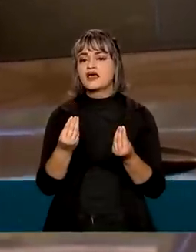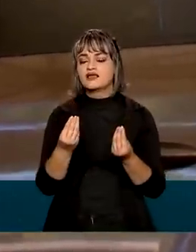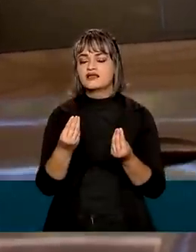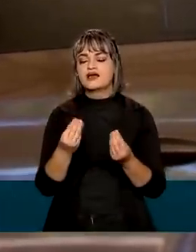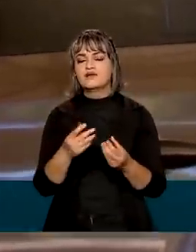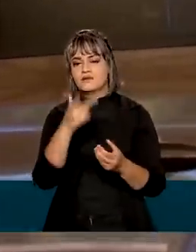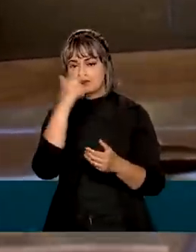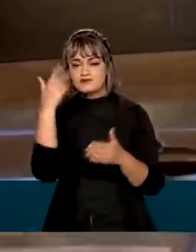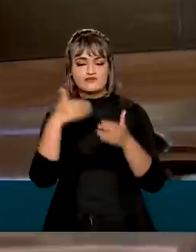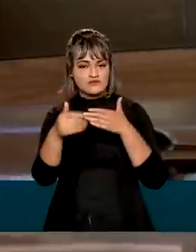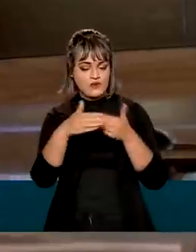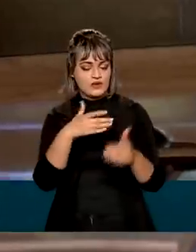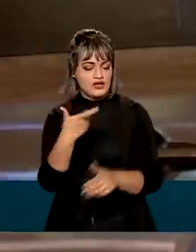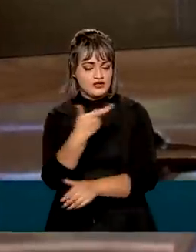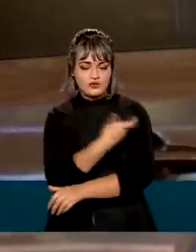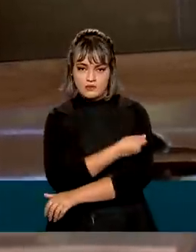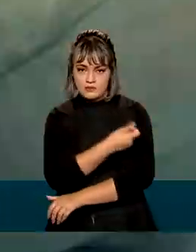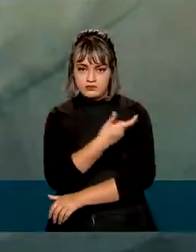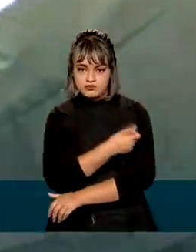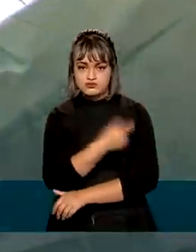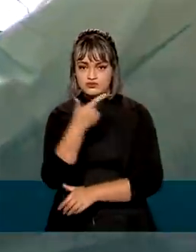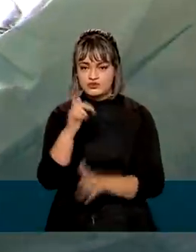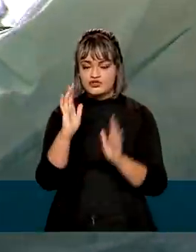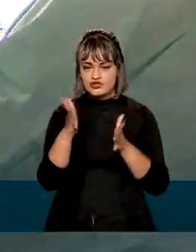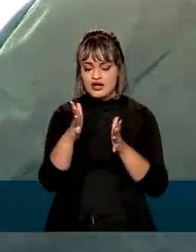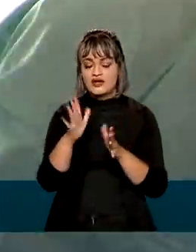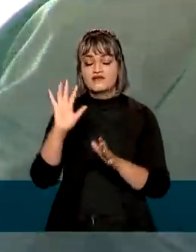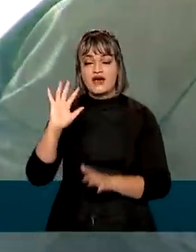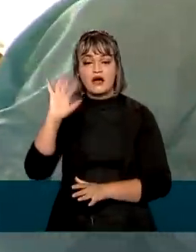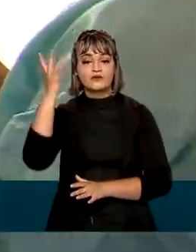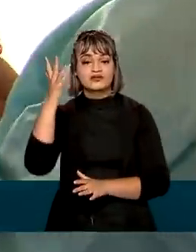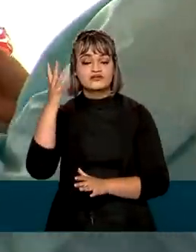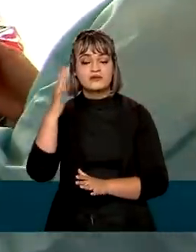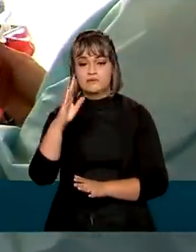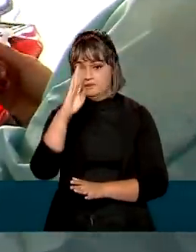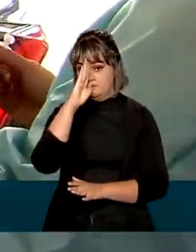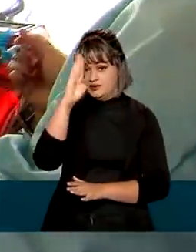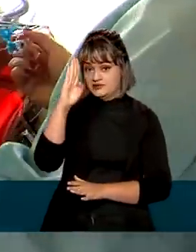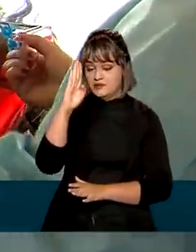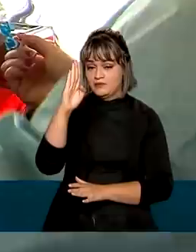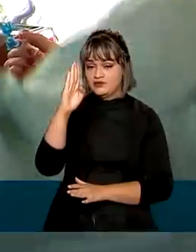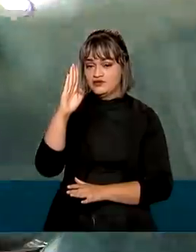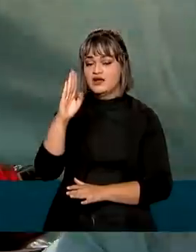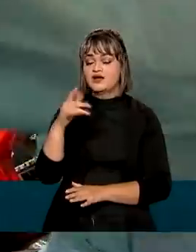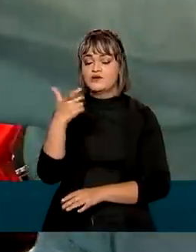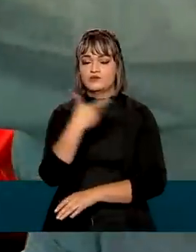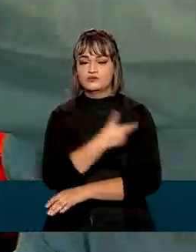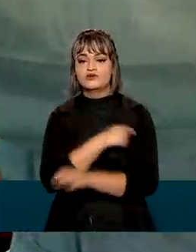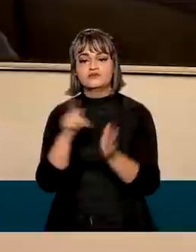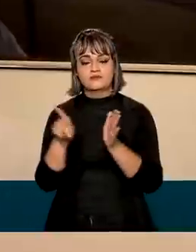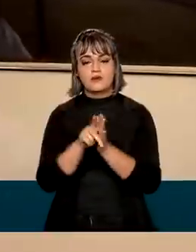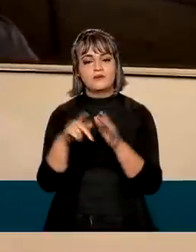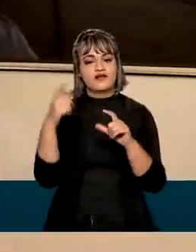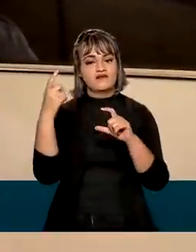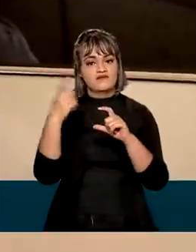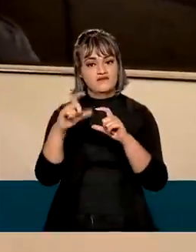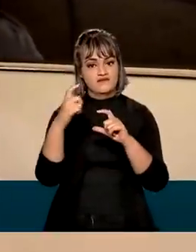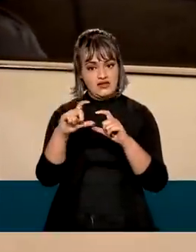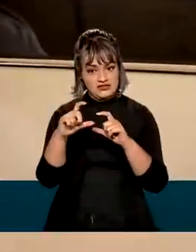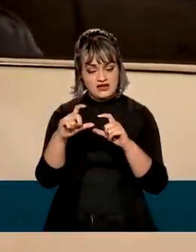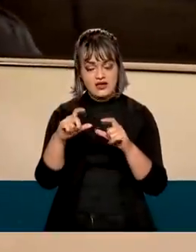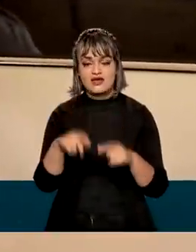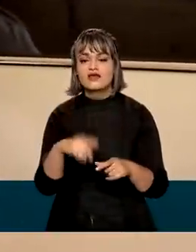usada na campanha nacional de vacinação e será realizado, preferencialmente com uma dose da Pfizer e como